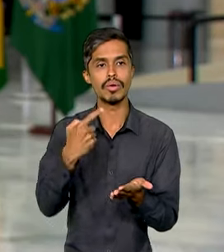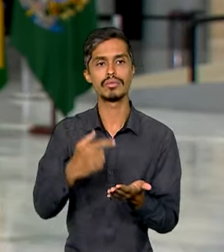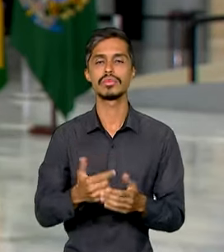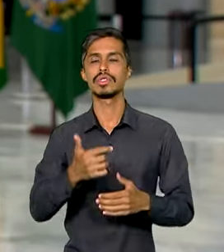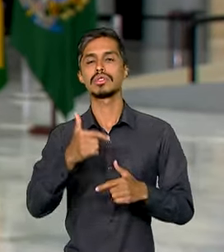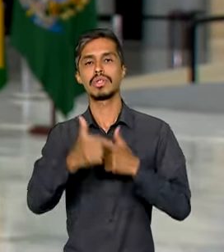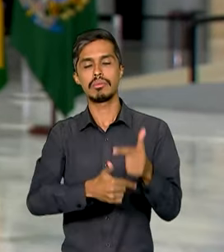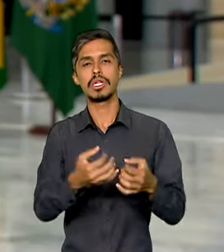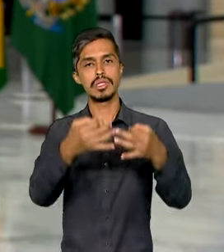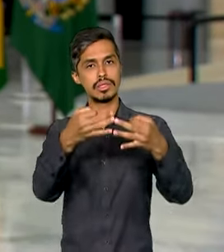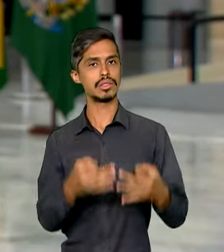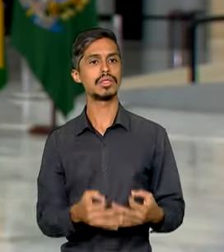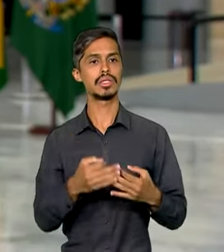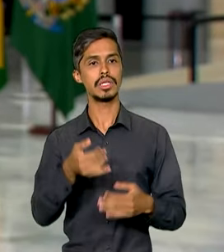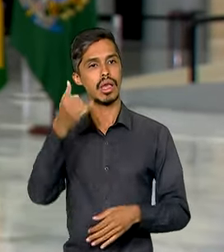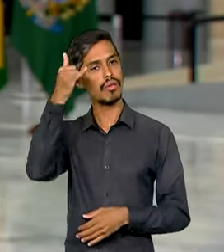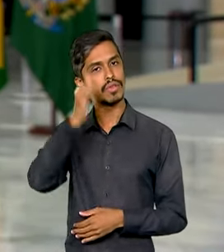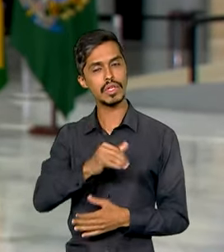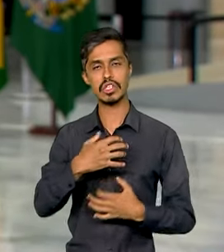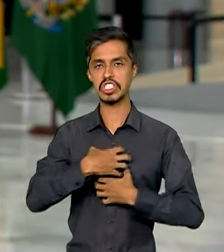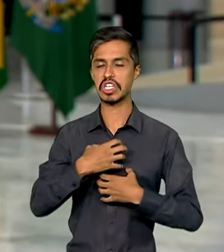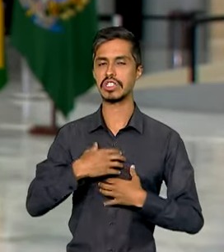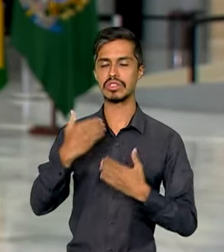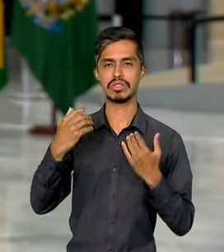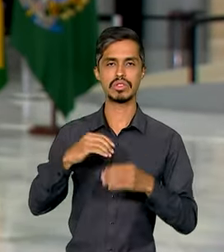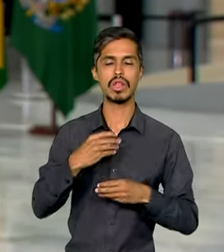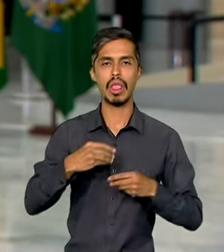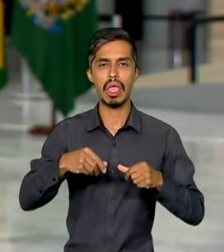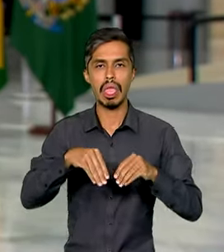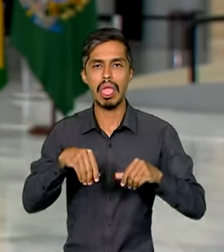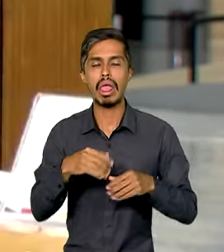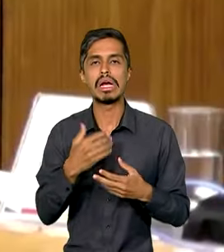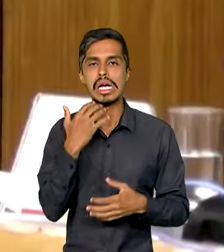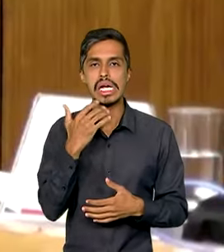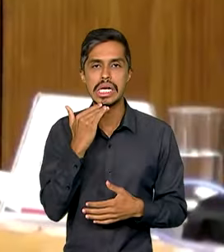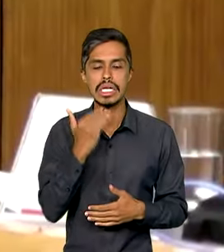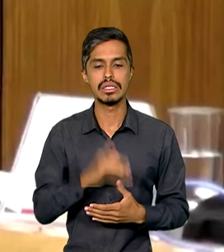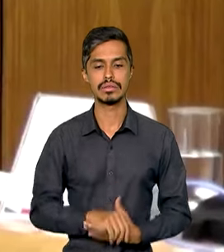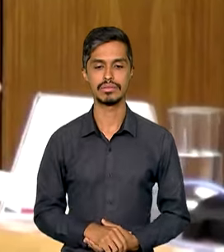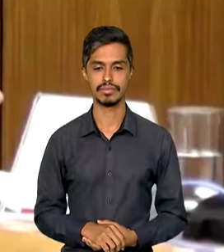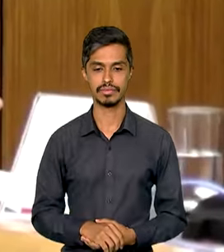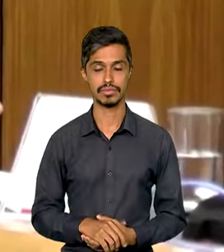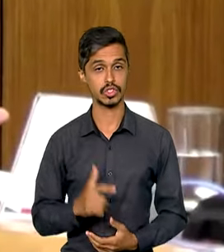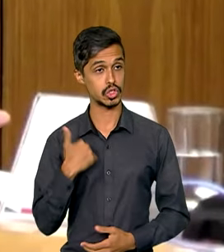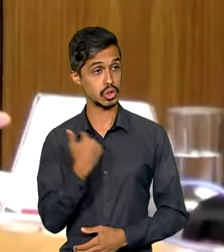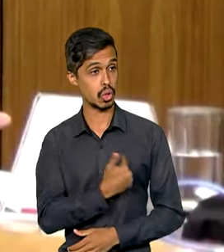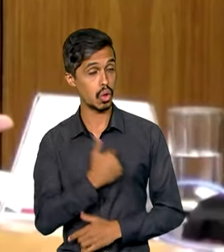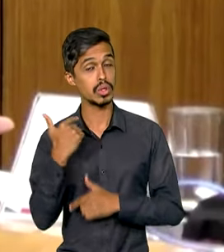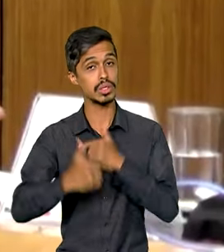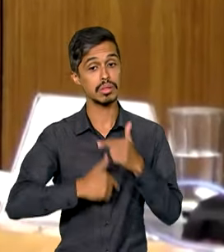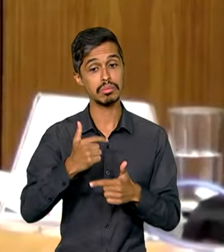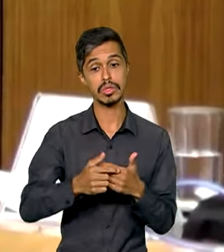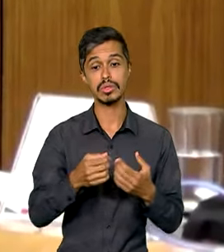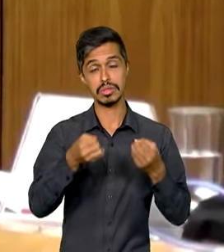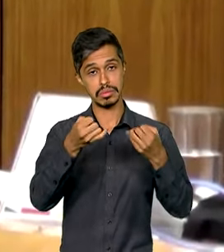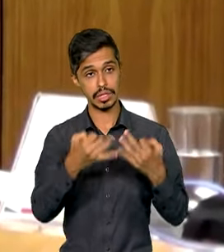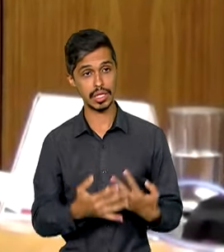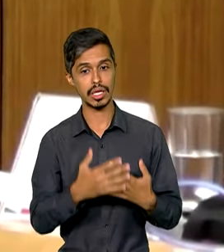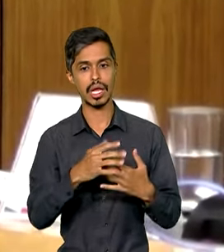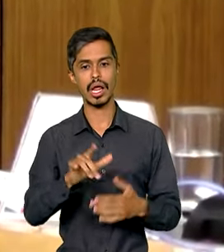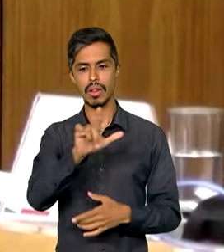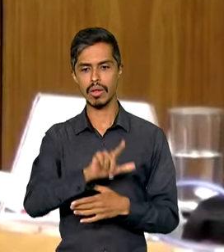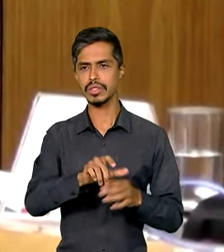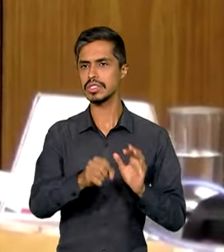decente e prevenção de condições degradantes. Vamos ouvir. Estamos, como eu disse, trabalhando também a lógica de